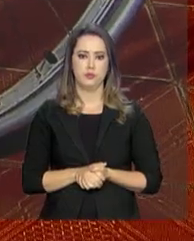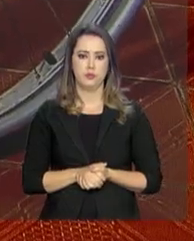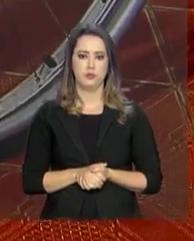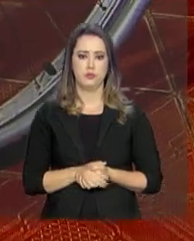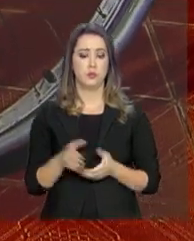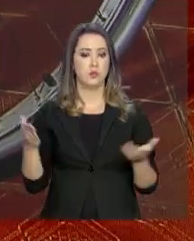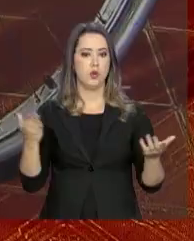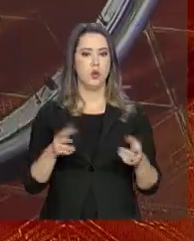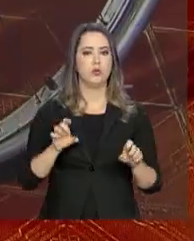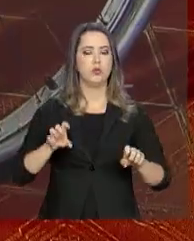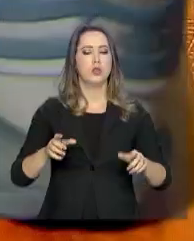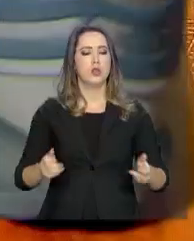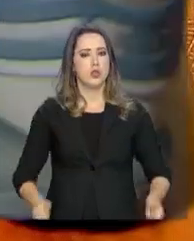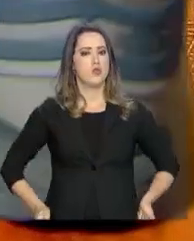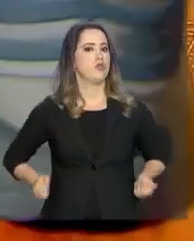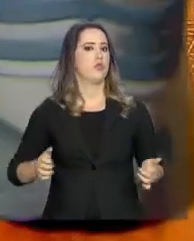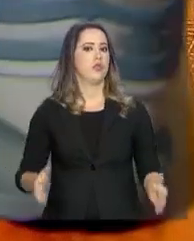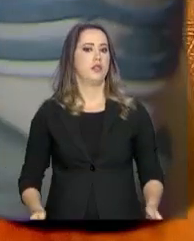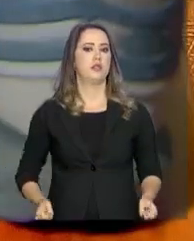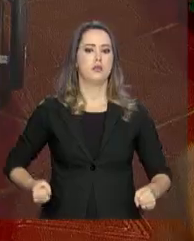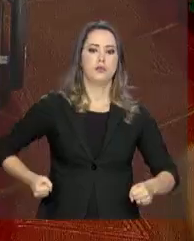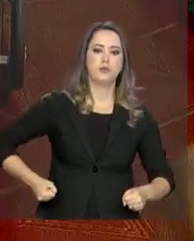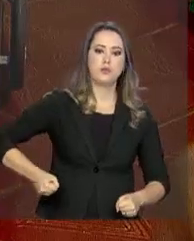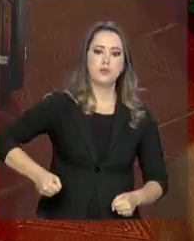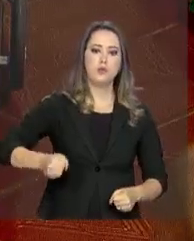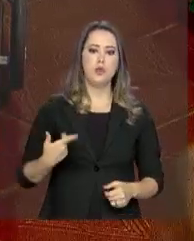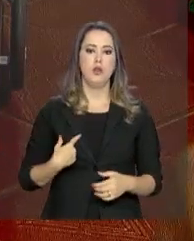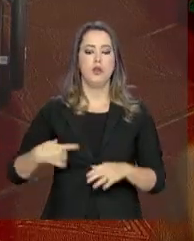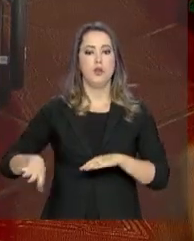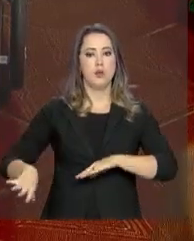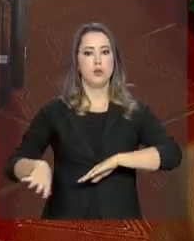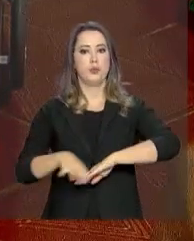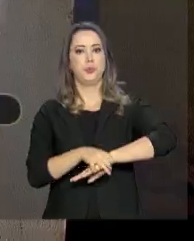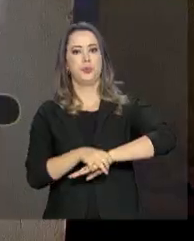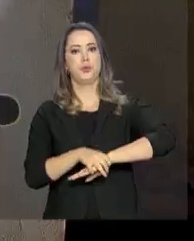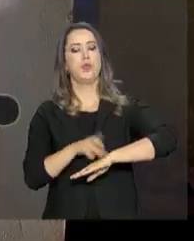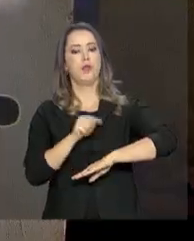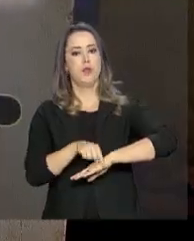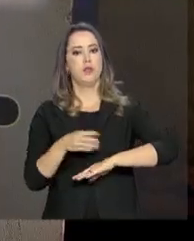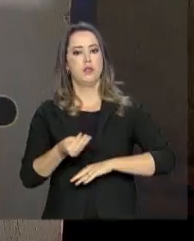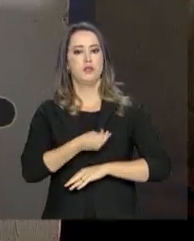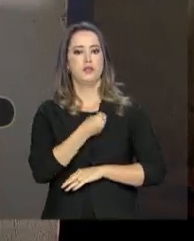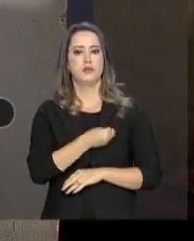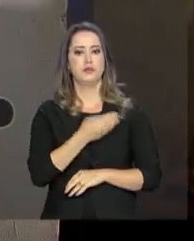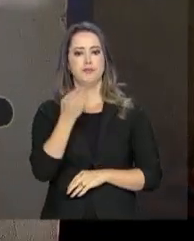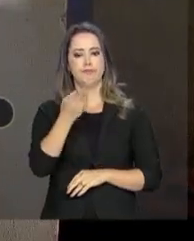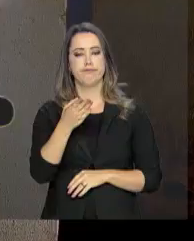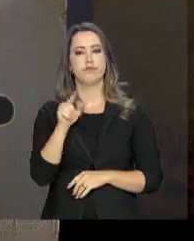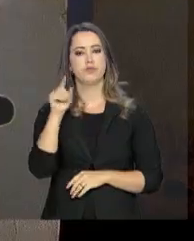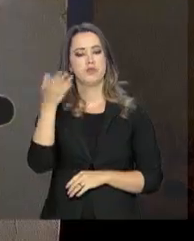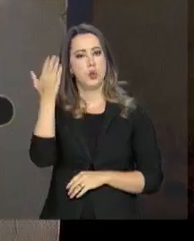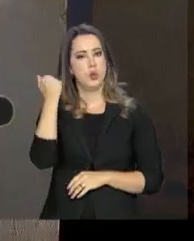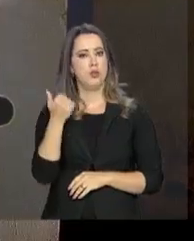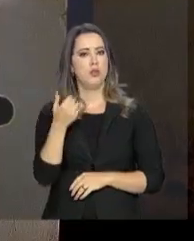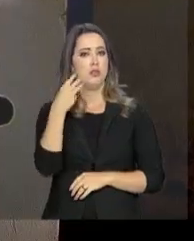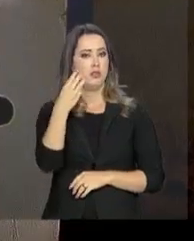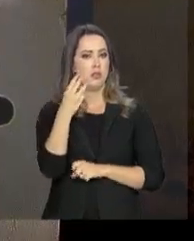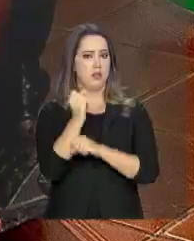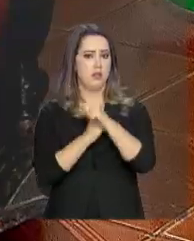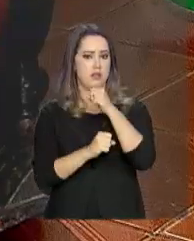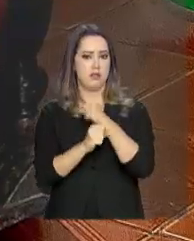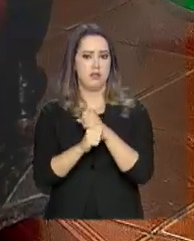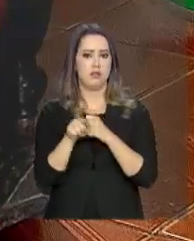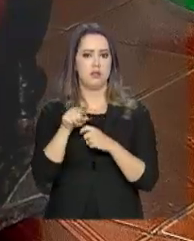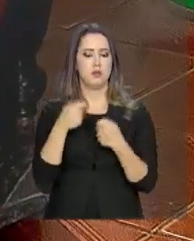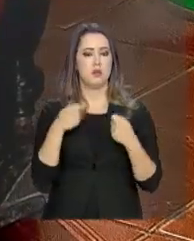Hoje, a cadeira de rodas, as muletas e a perna mecânica fazem parte do convívio do Célio. Há pouco mais de três anos,